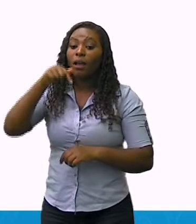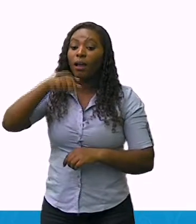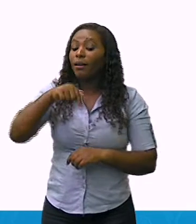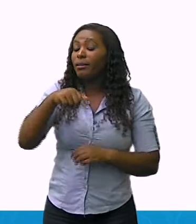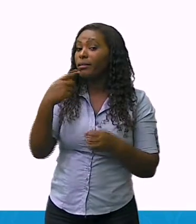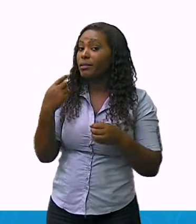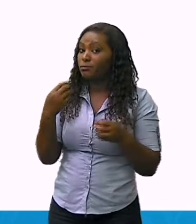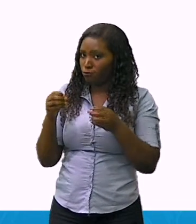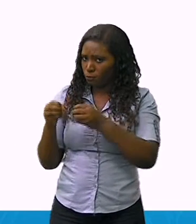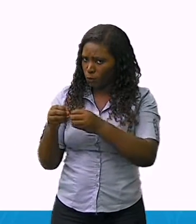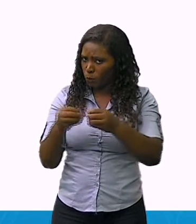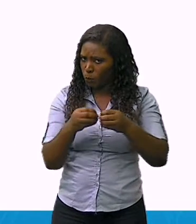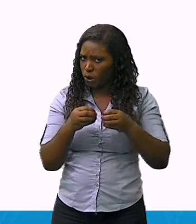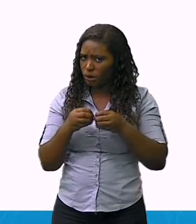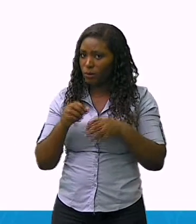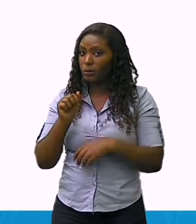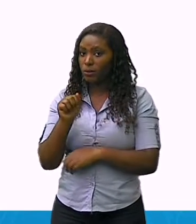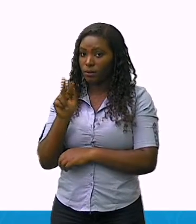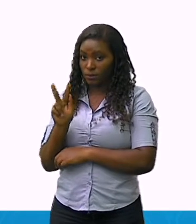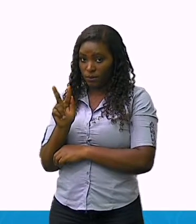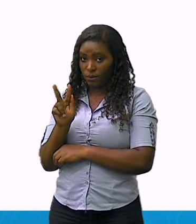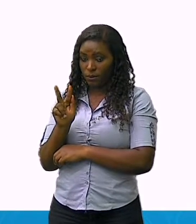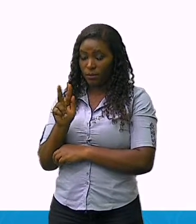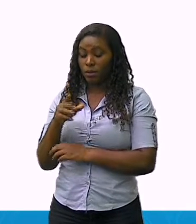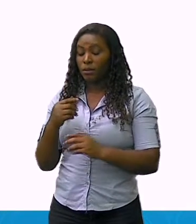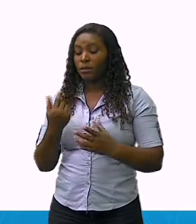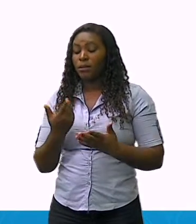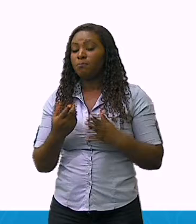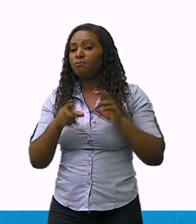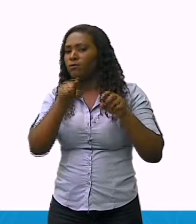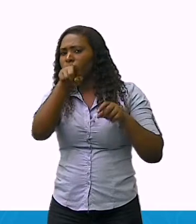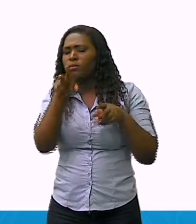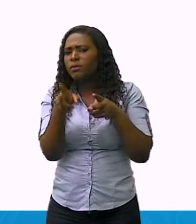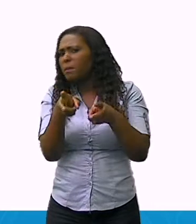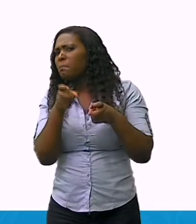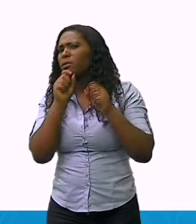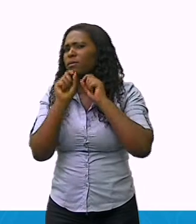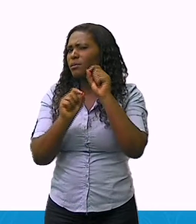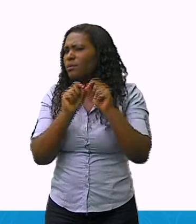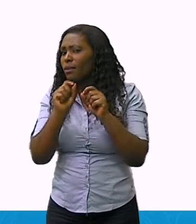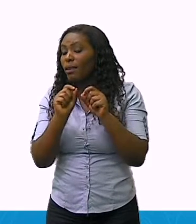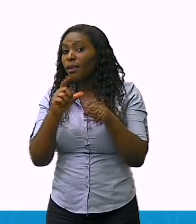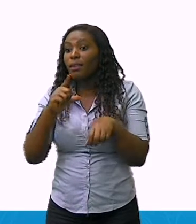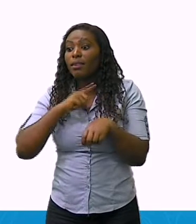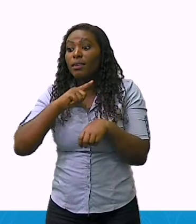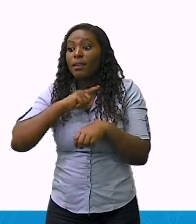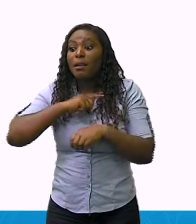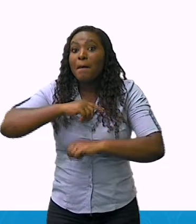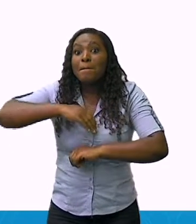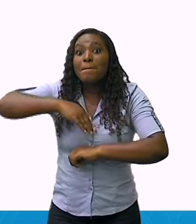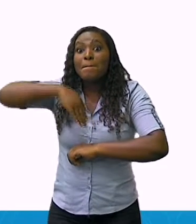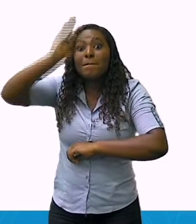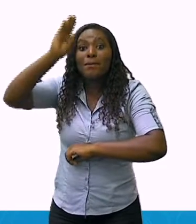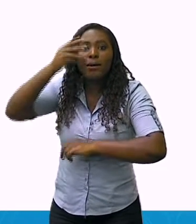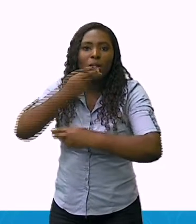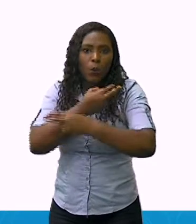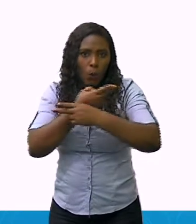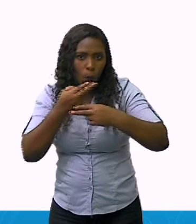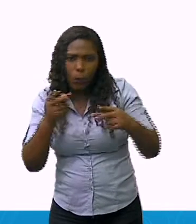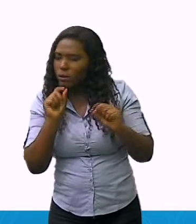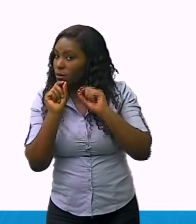destacar que nesta paisagem existe a predominância dos elementos